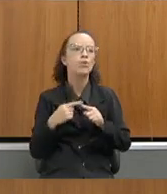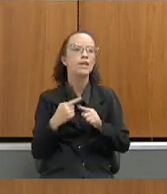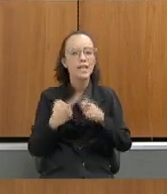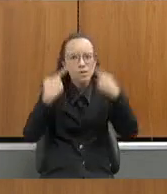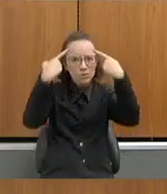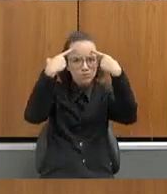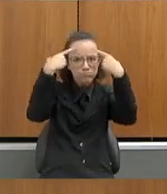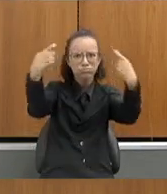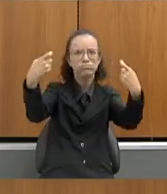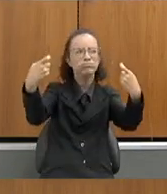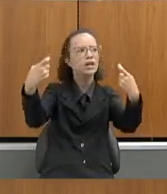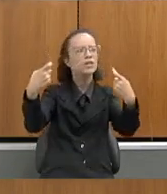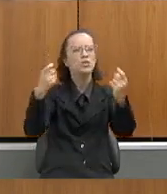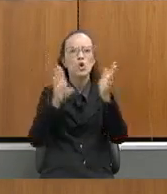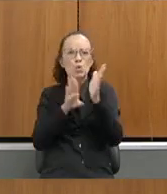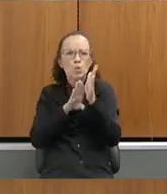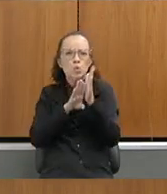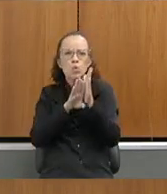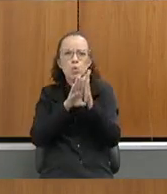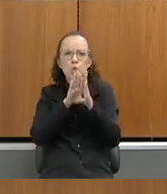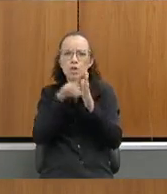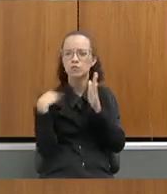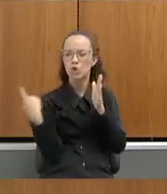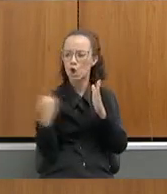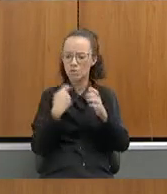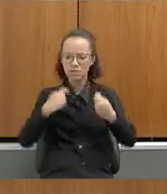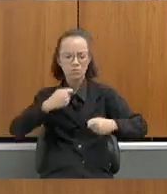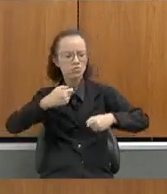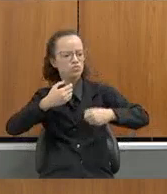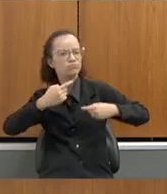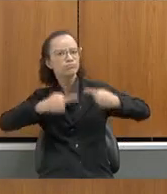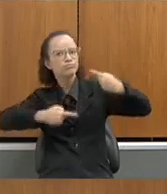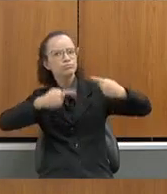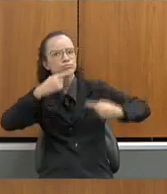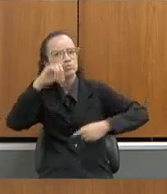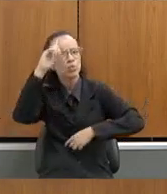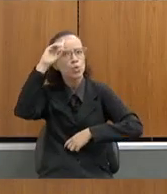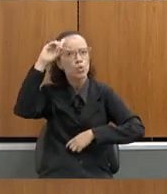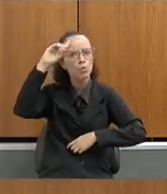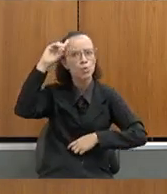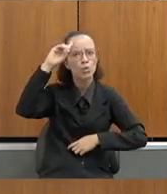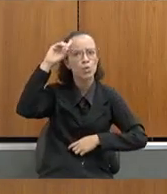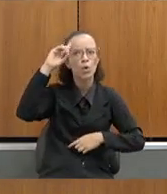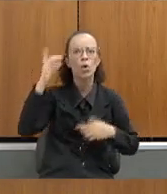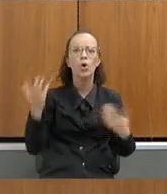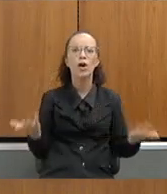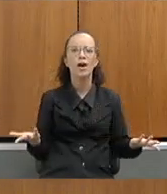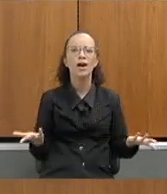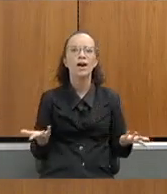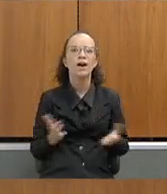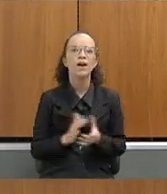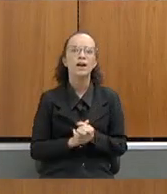violência é o nível que nós temos que discutir pedagogicamente no cotidiano. Isso não é